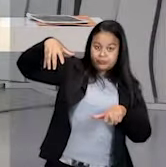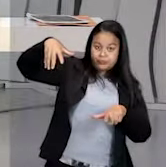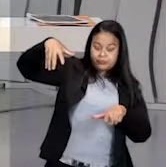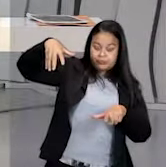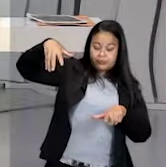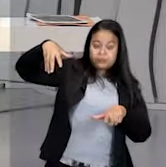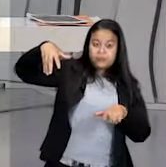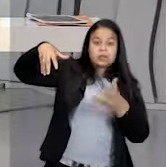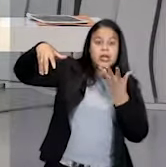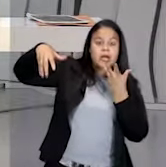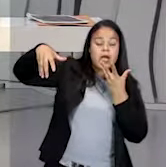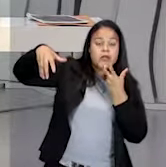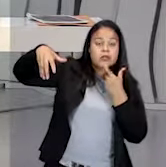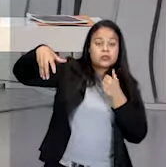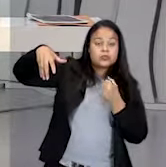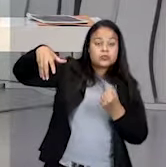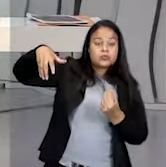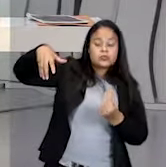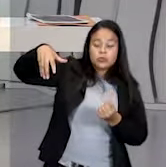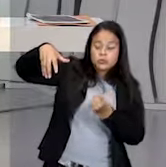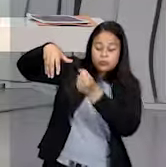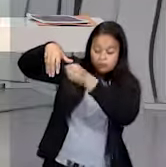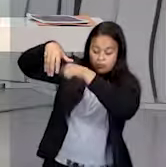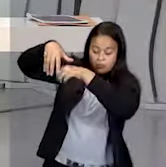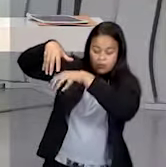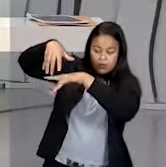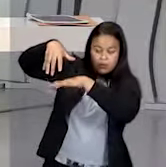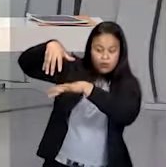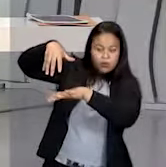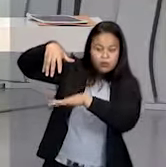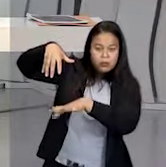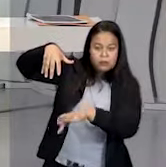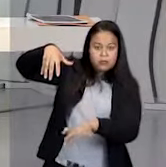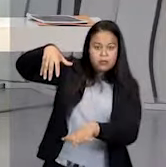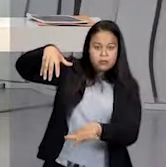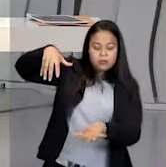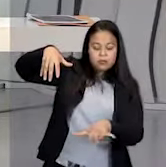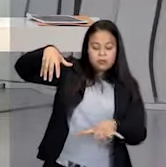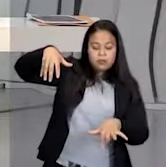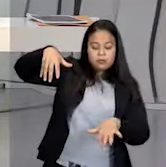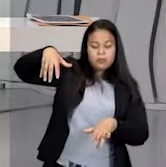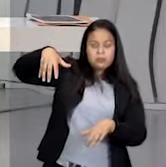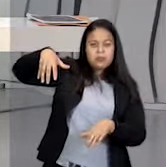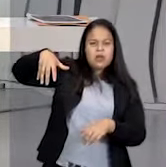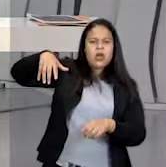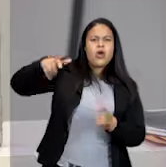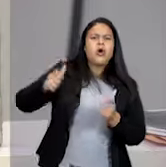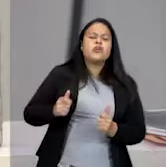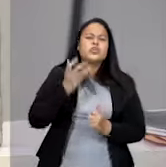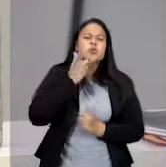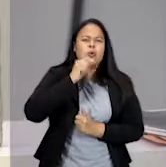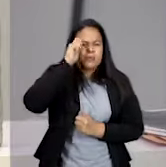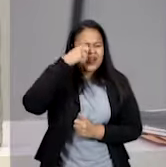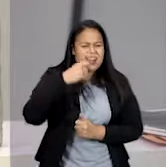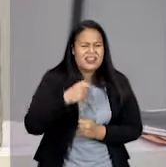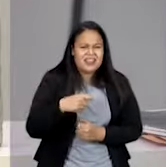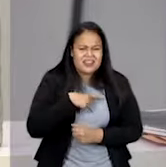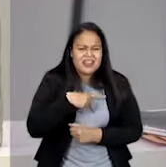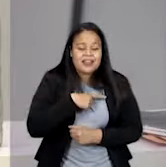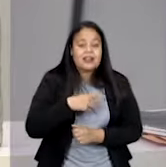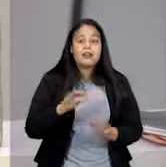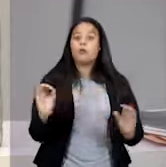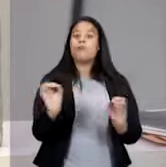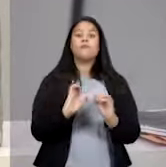essa parte azul é porque foi queimada. Mas não queima onde tinha a linha preta. Ela fica branca.